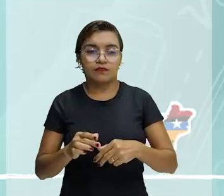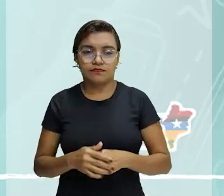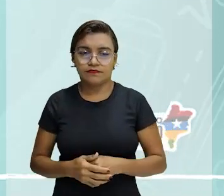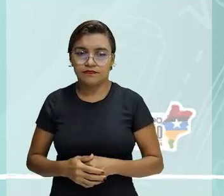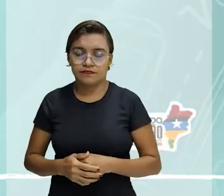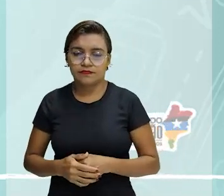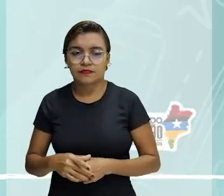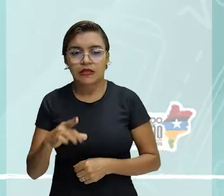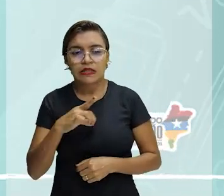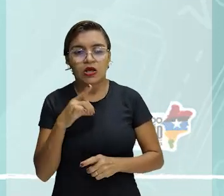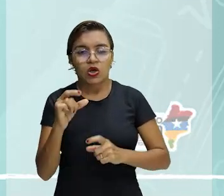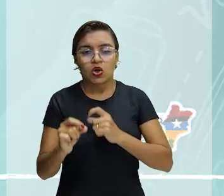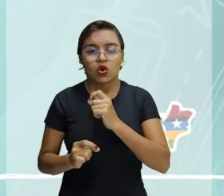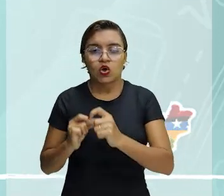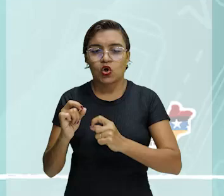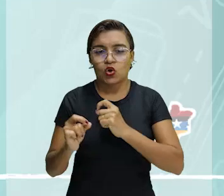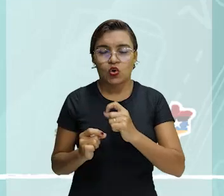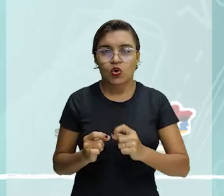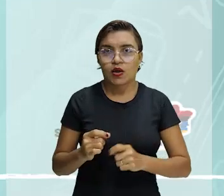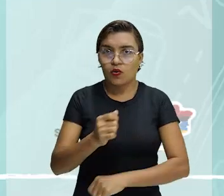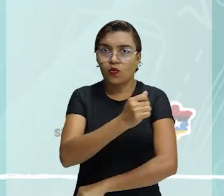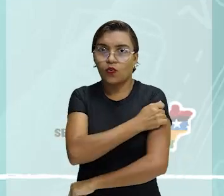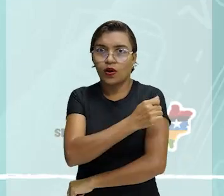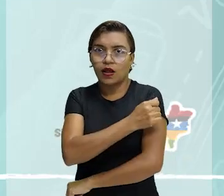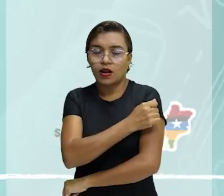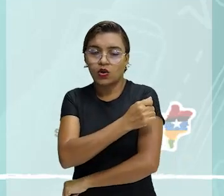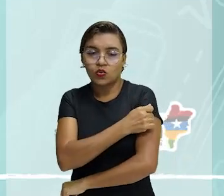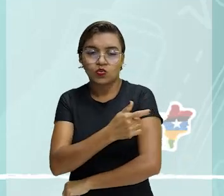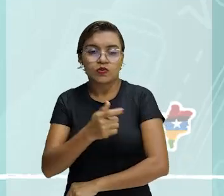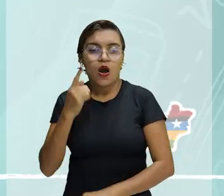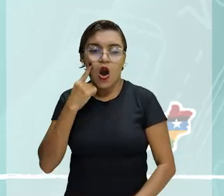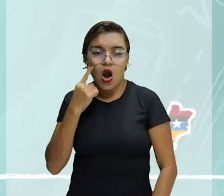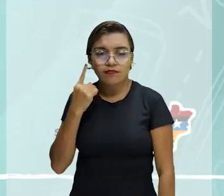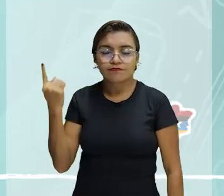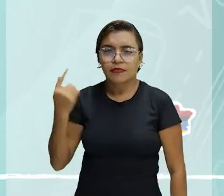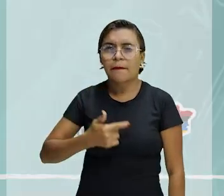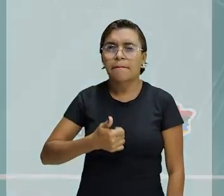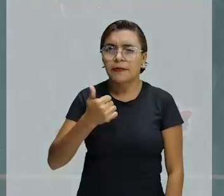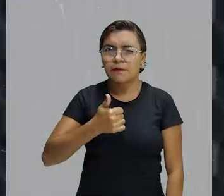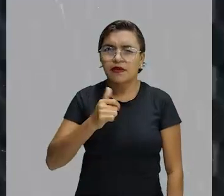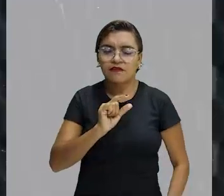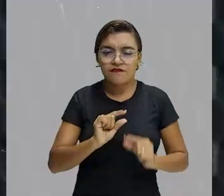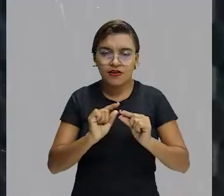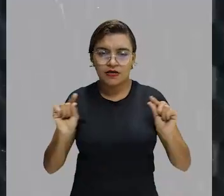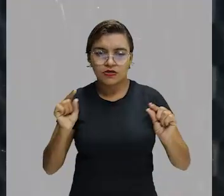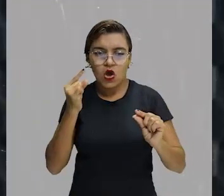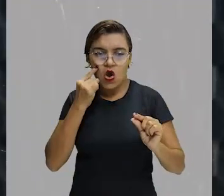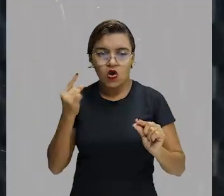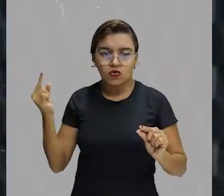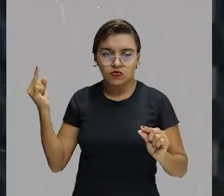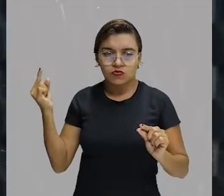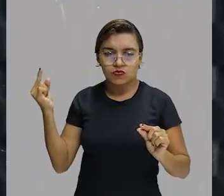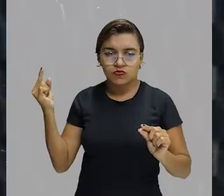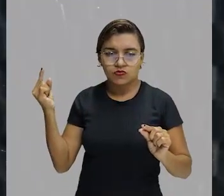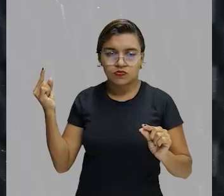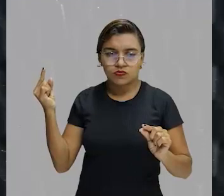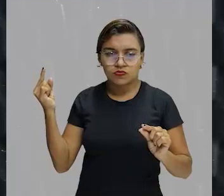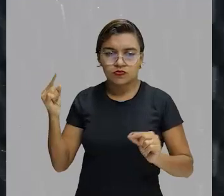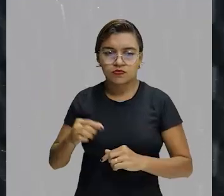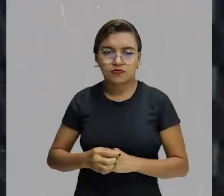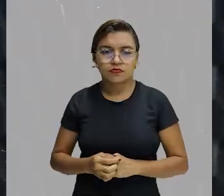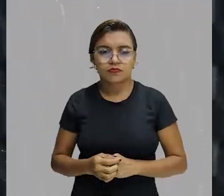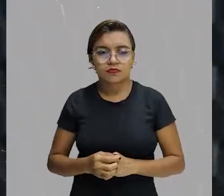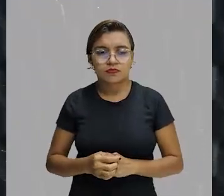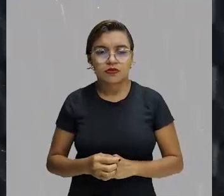você. O aluno repetente, mente, alegremente. Observem a mesma terminação. Repetente, mente,